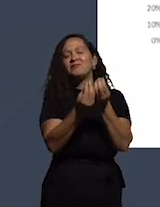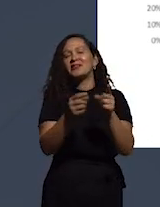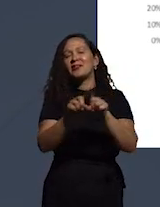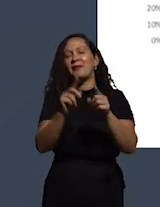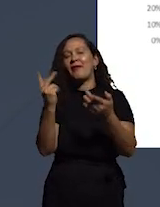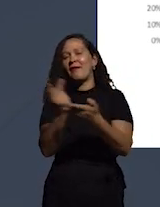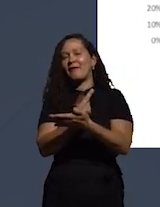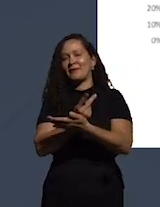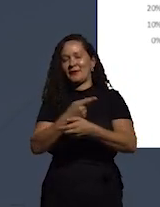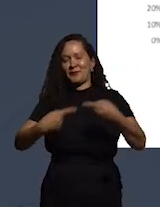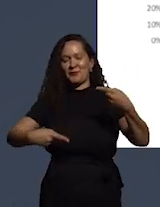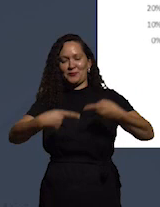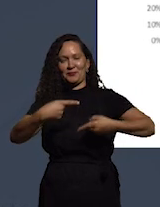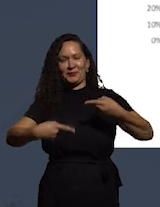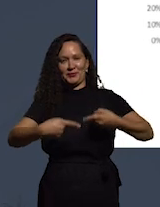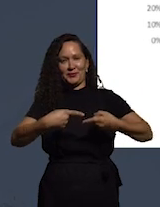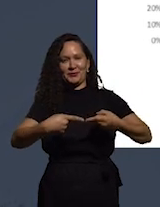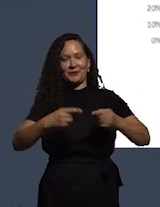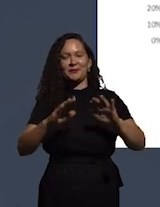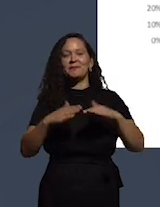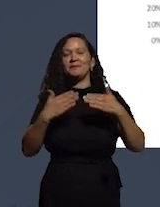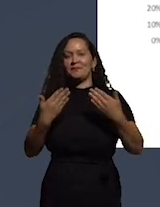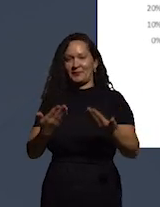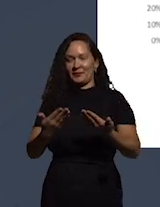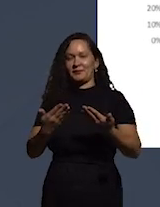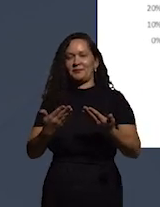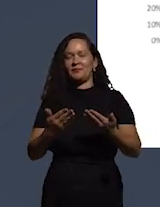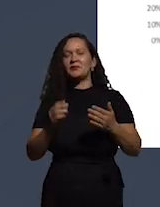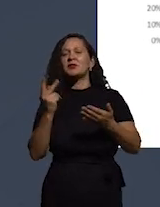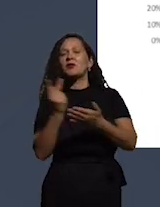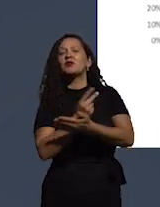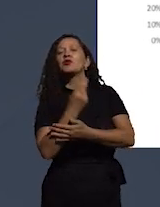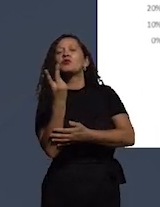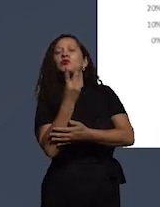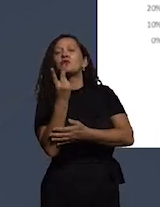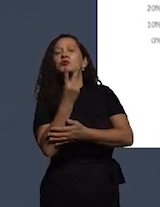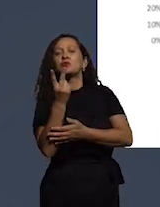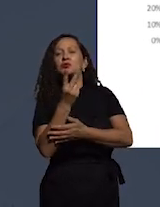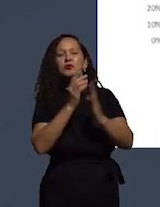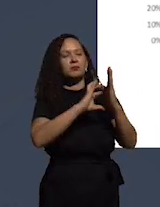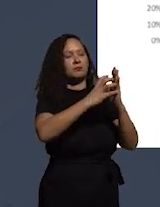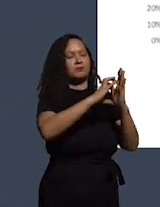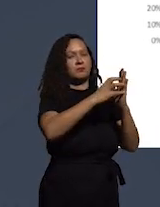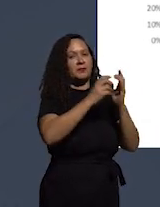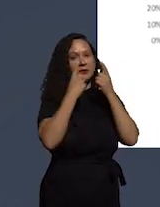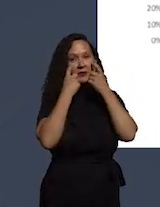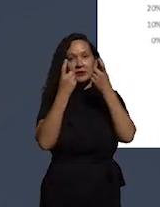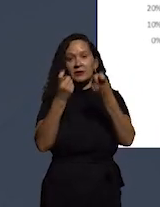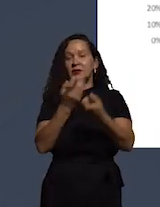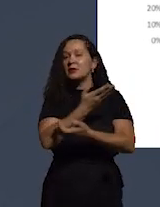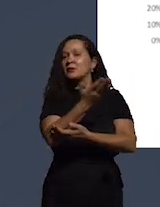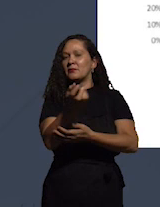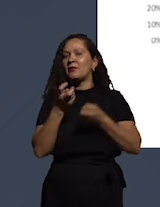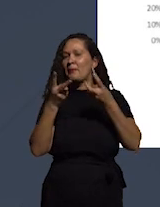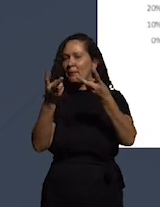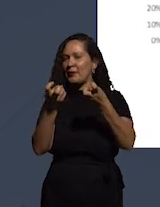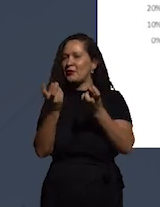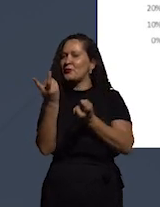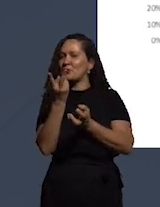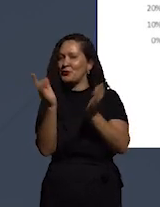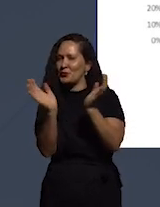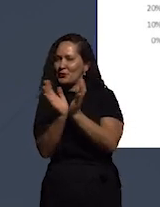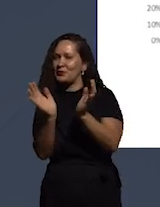Esses dados são públicos. Então, vamos ver o que acontece com os dois partidos. que é interessante é que vocês vão ver que esses dois grupos